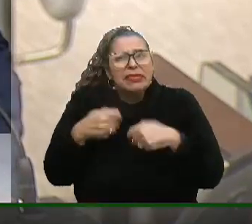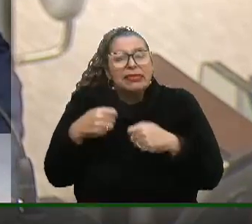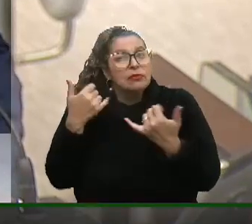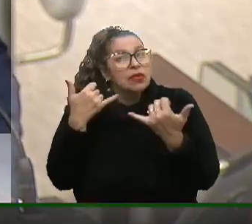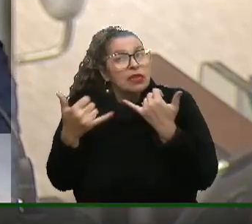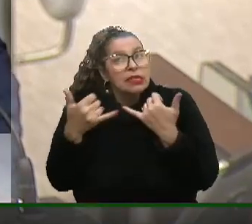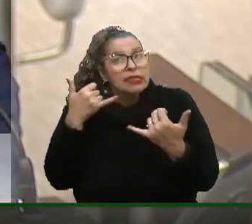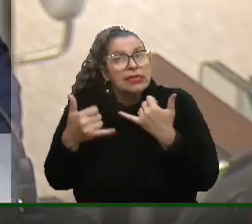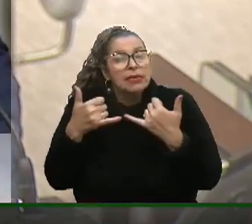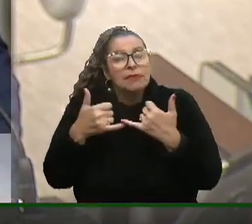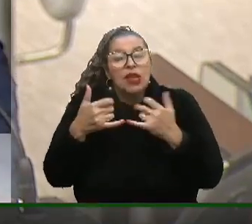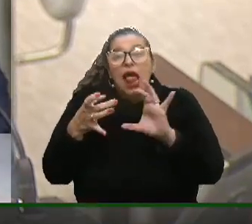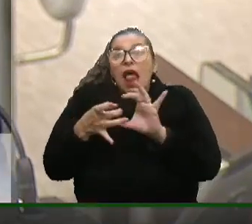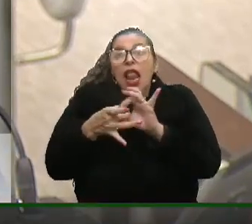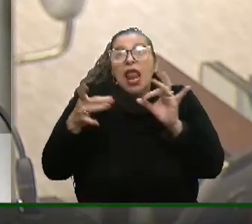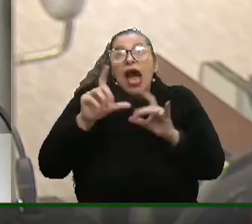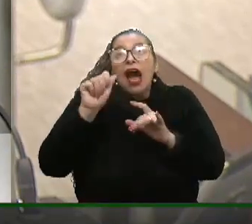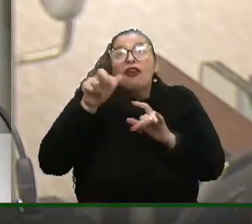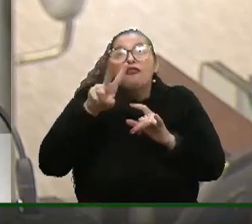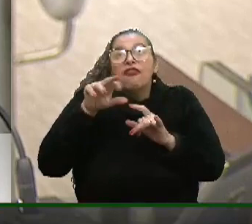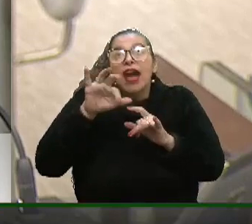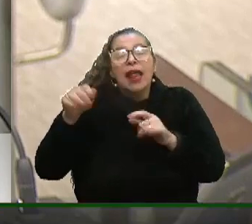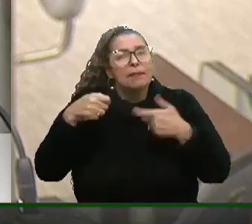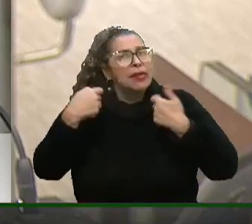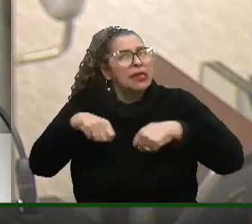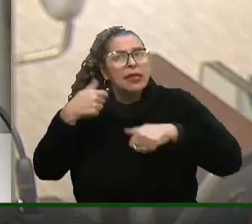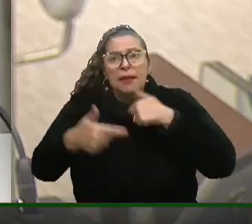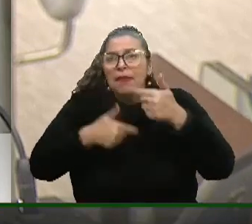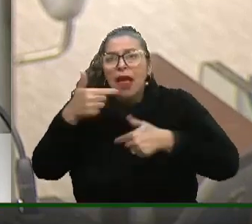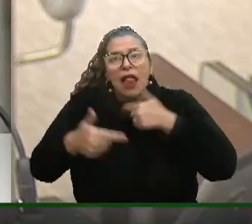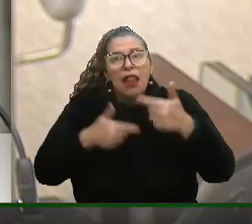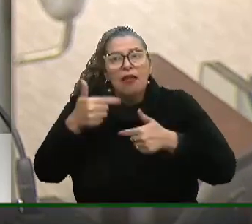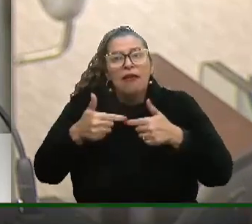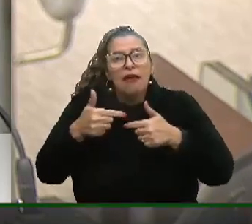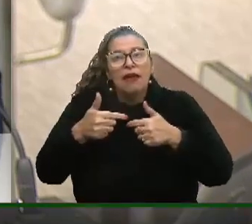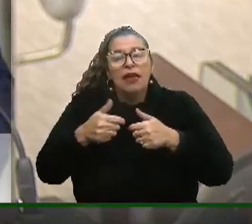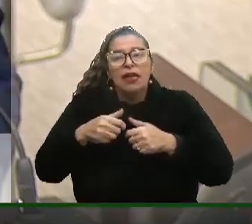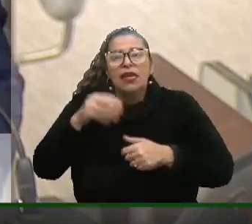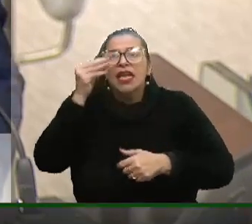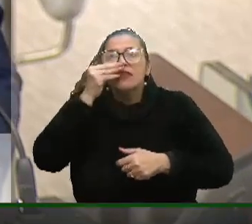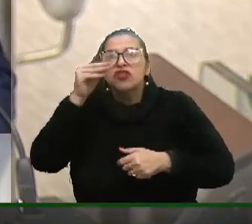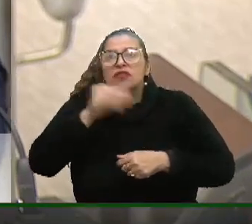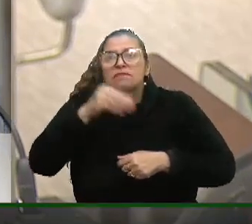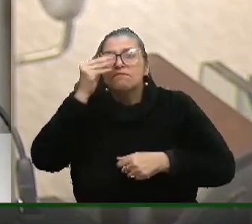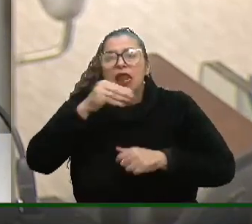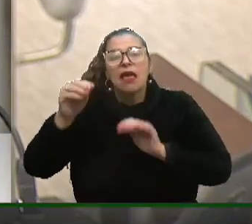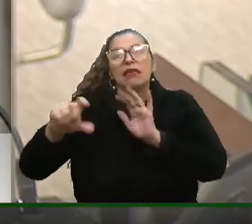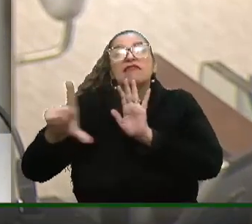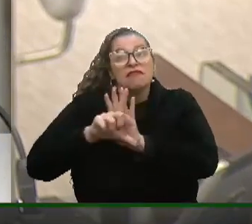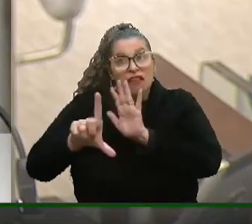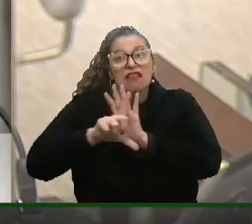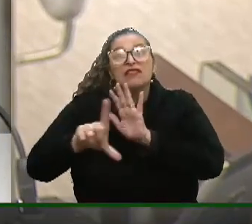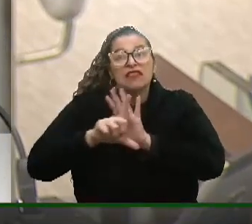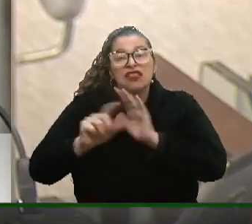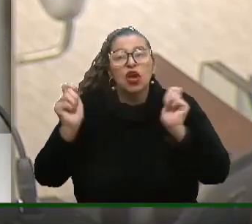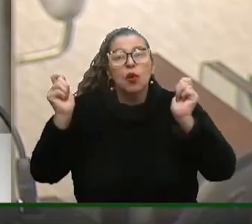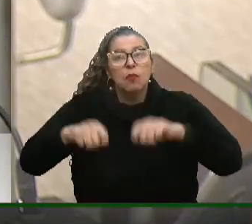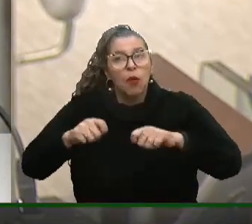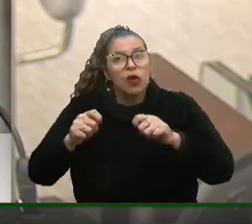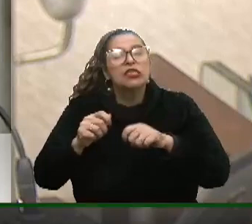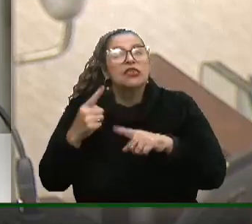exemplo, mais de alvará para trabalhar. Quem despreza essa legislação pode ser